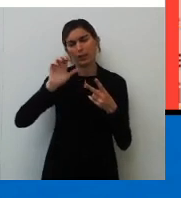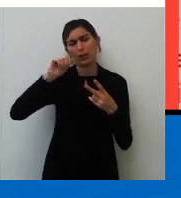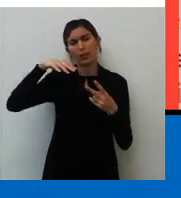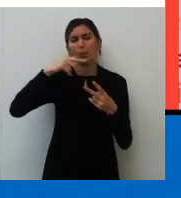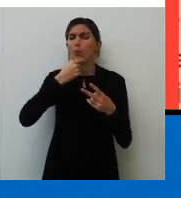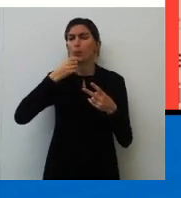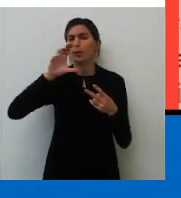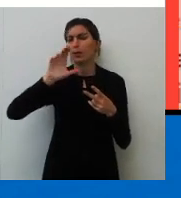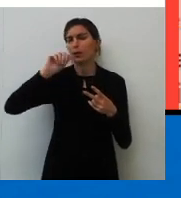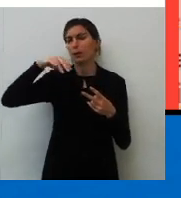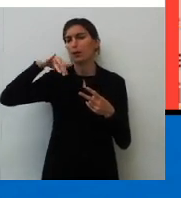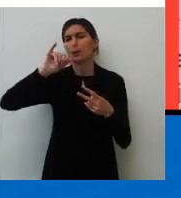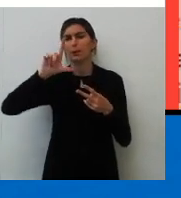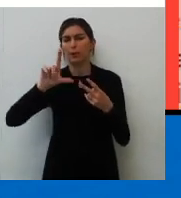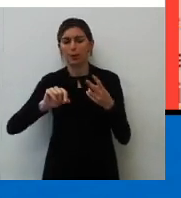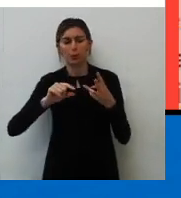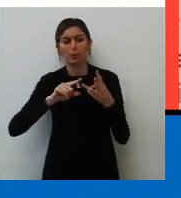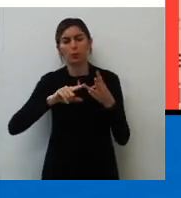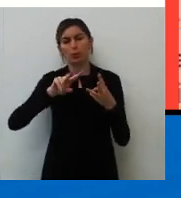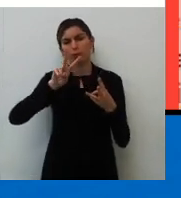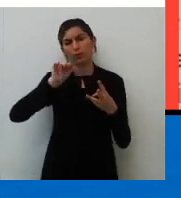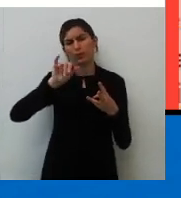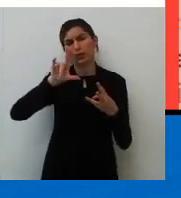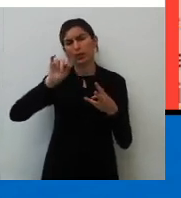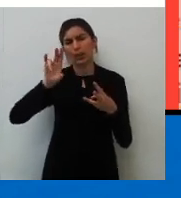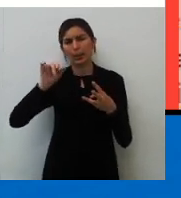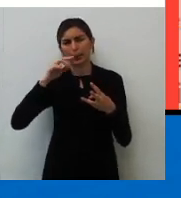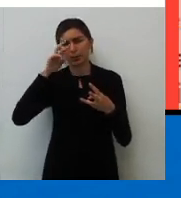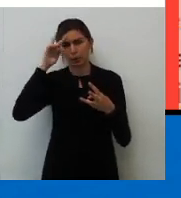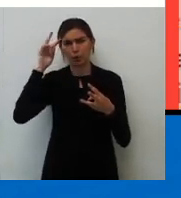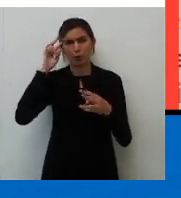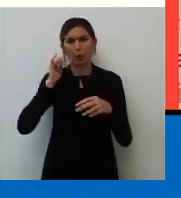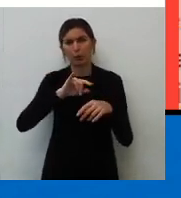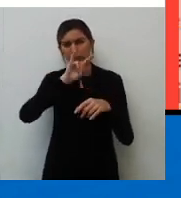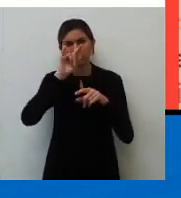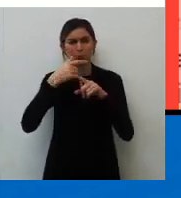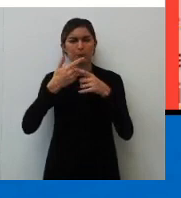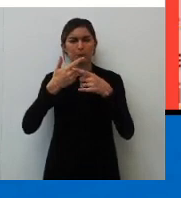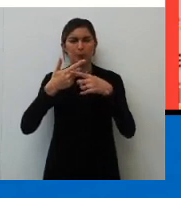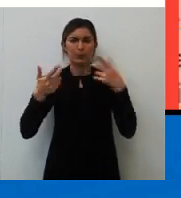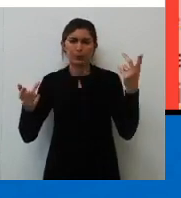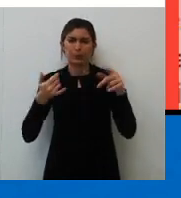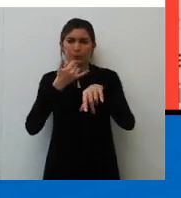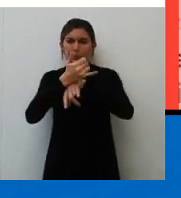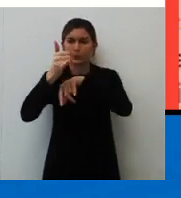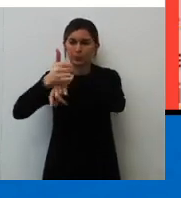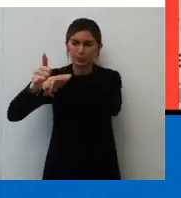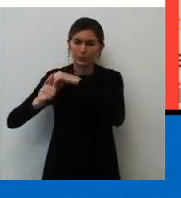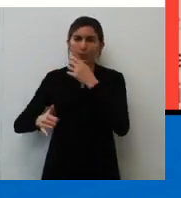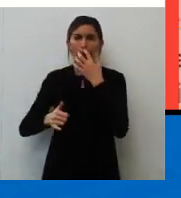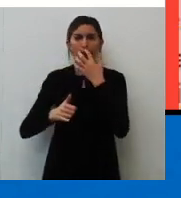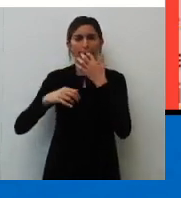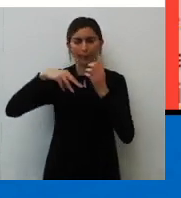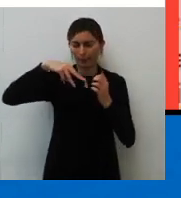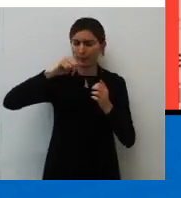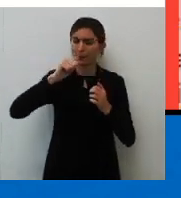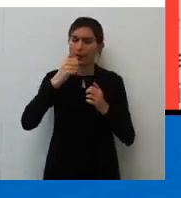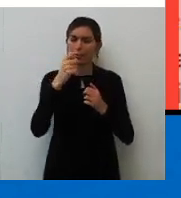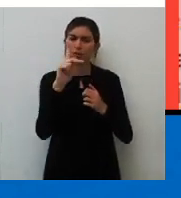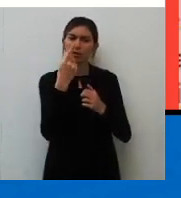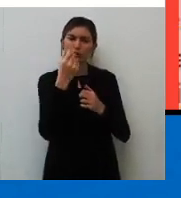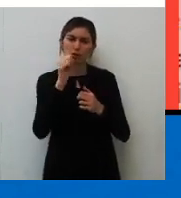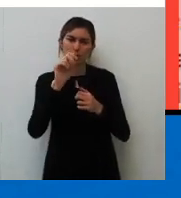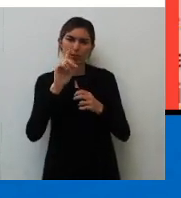e Vilela. Rita, Camilo e Vilela. É uma história de traição aí bem interessante. Machado com essa crítica